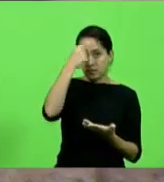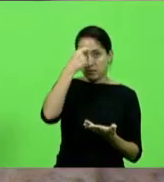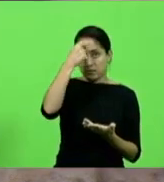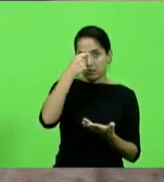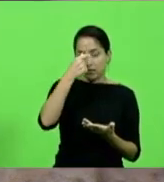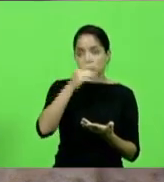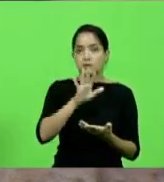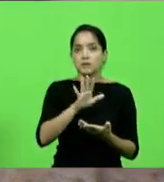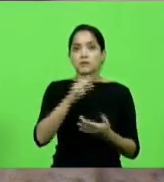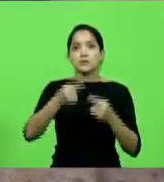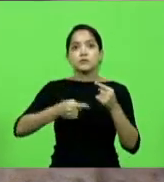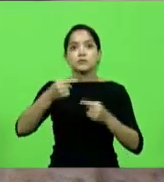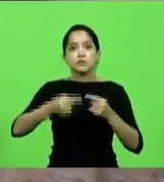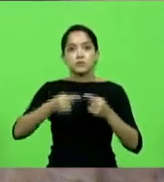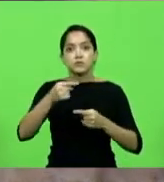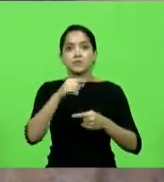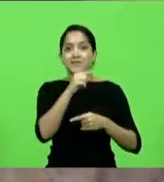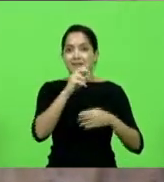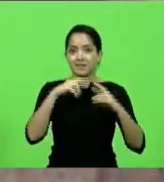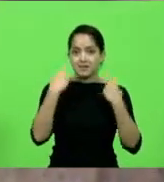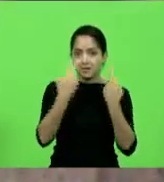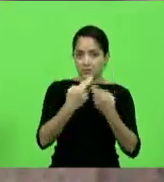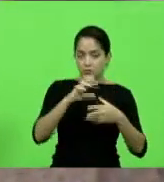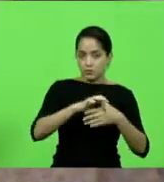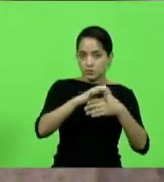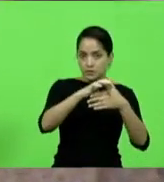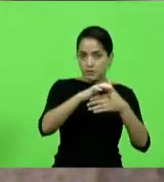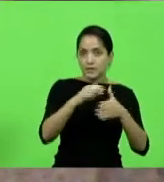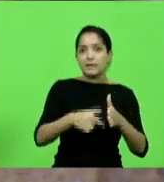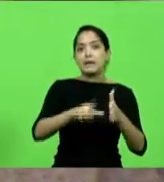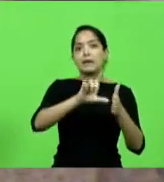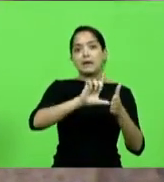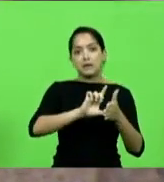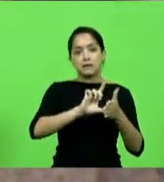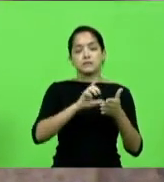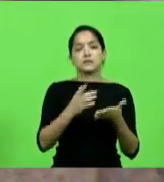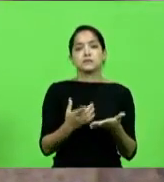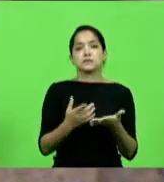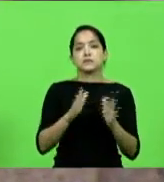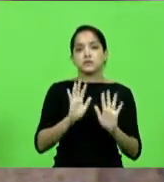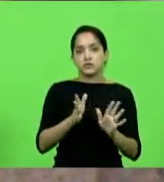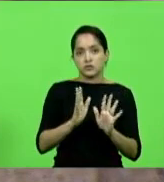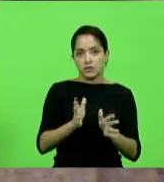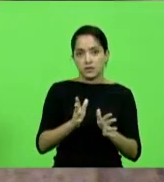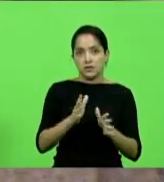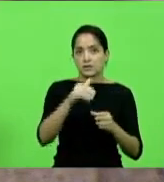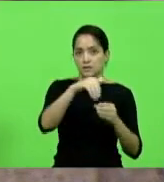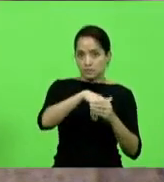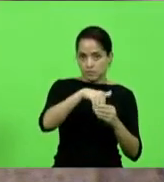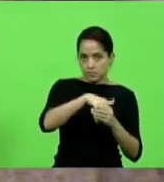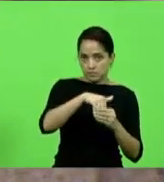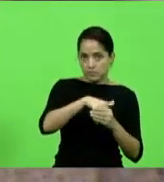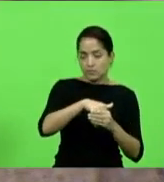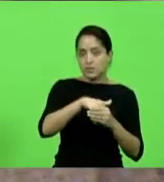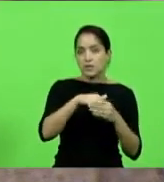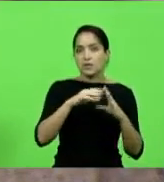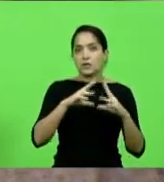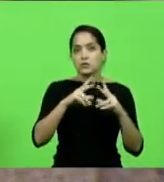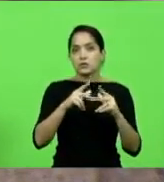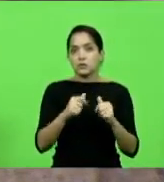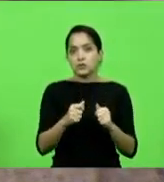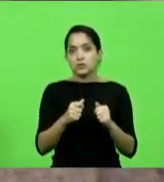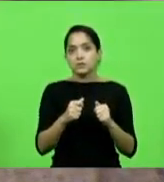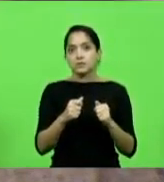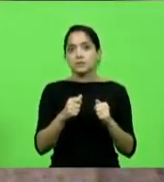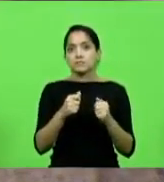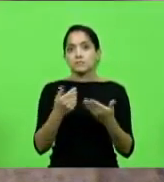discutimos isso na reunião de líderes, já discutimos anteriormente na primeira ocasião em que tivemos que votar as medidas cautelares, e o